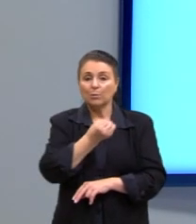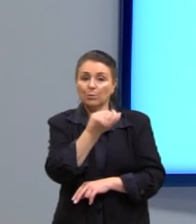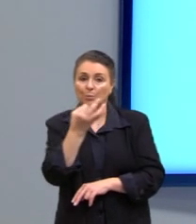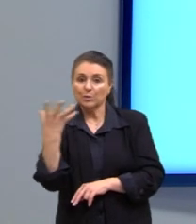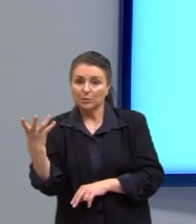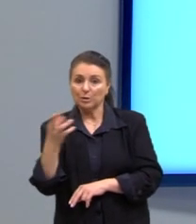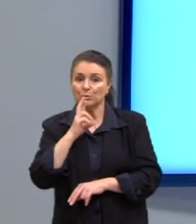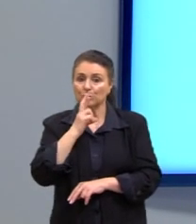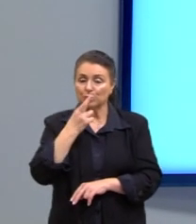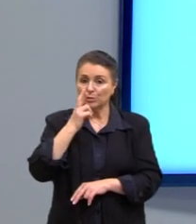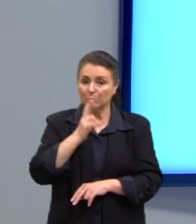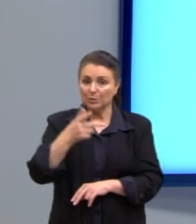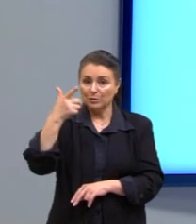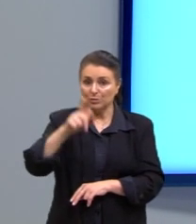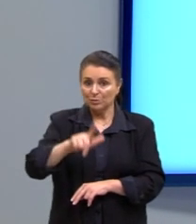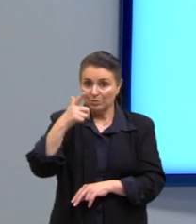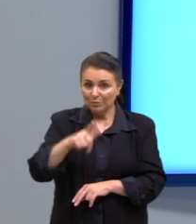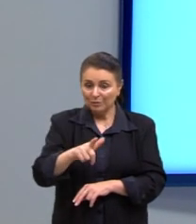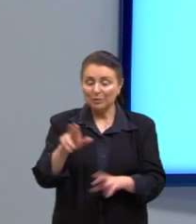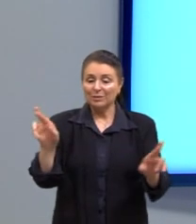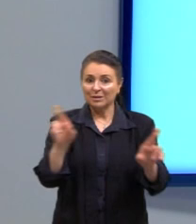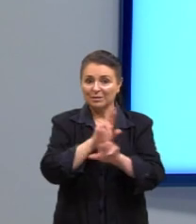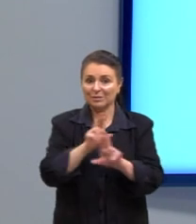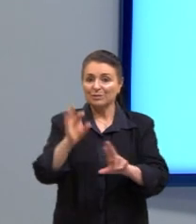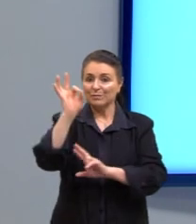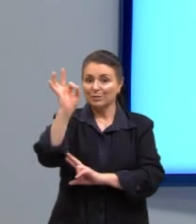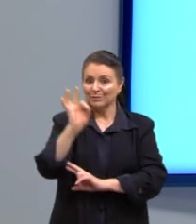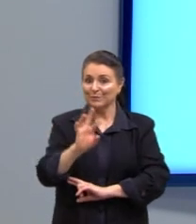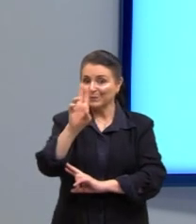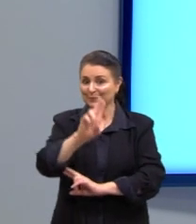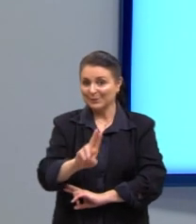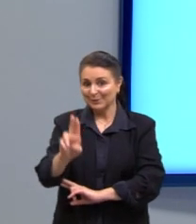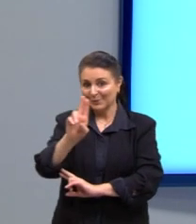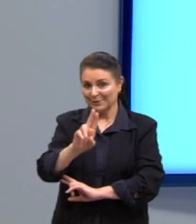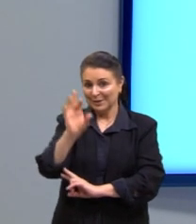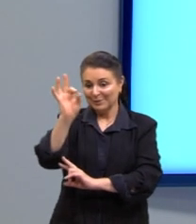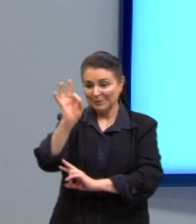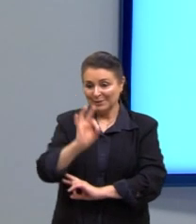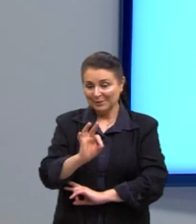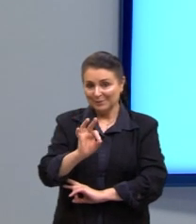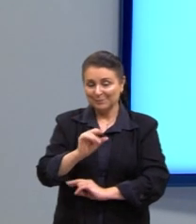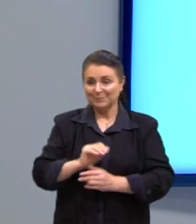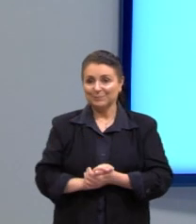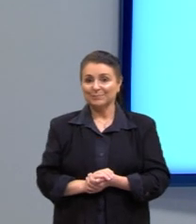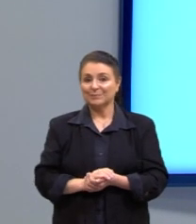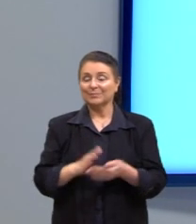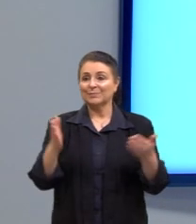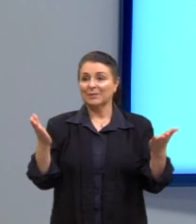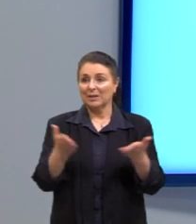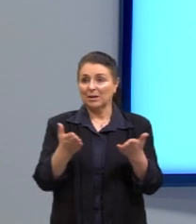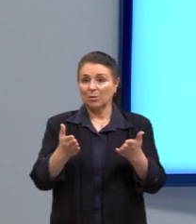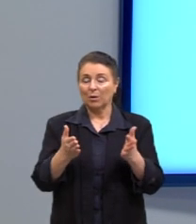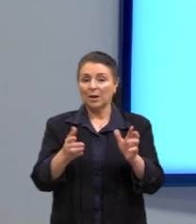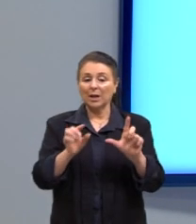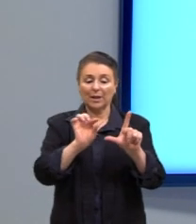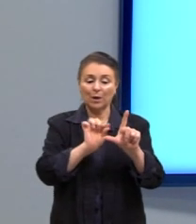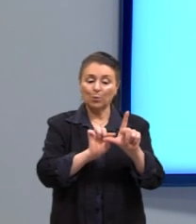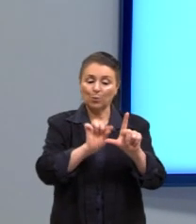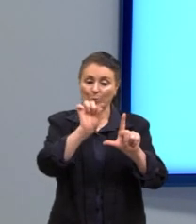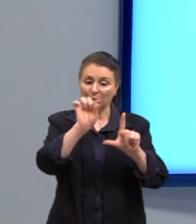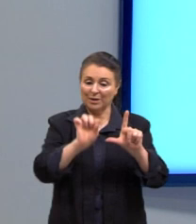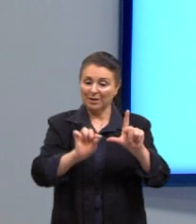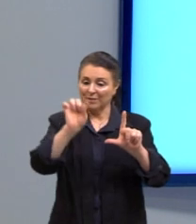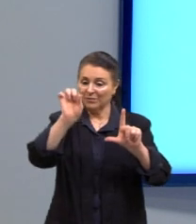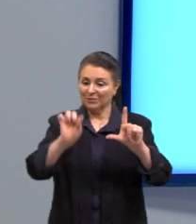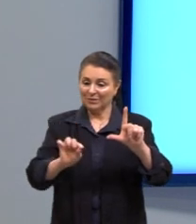esse dado em porcentagem. Somente isto. E aí, nós partimos para o gráfico, né. A